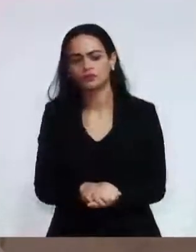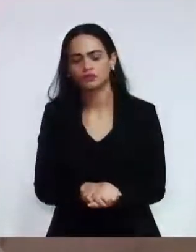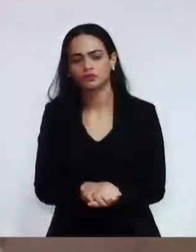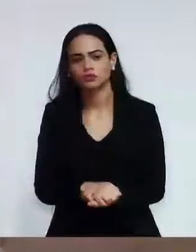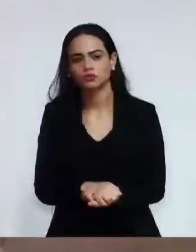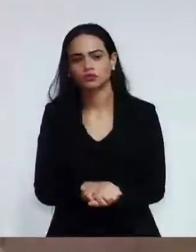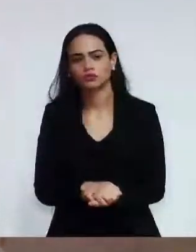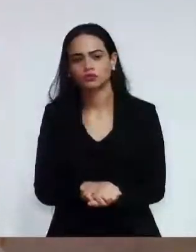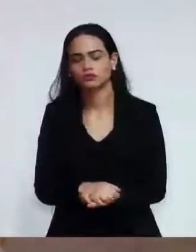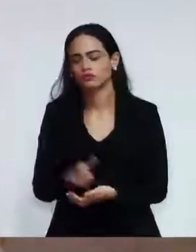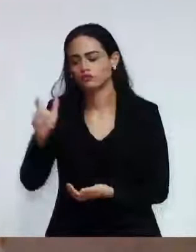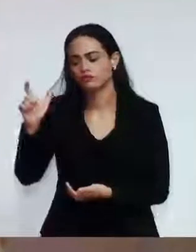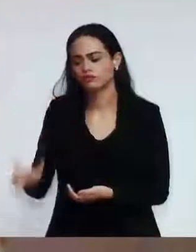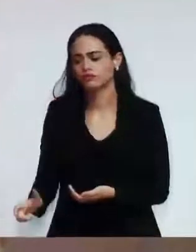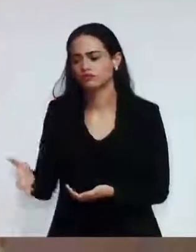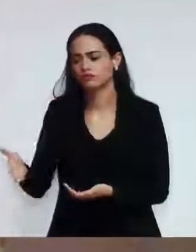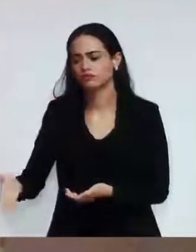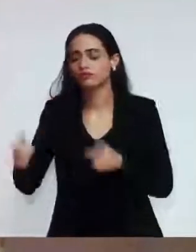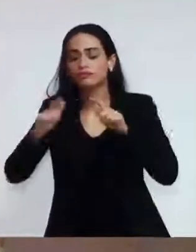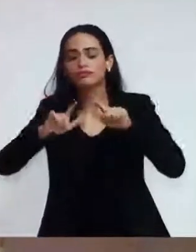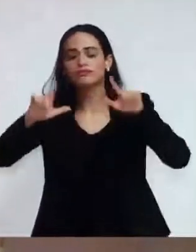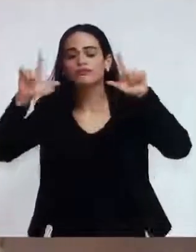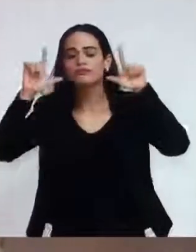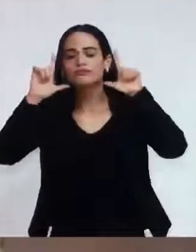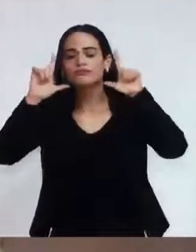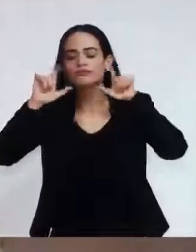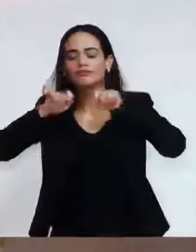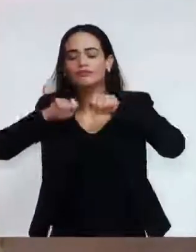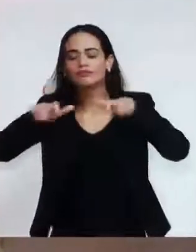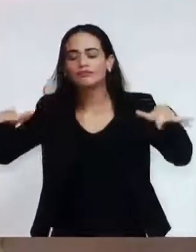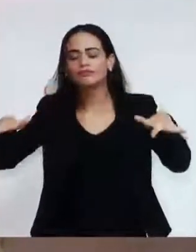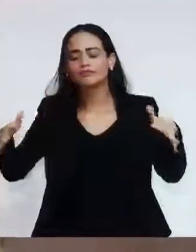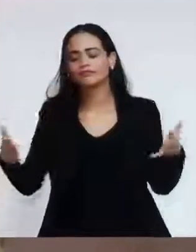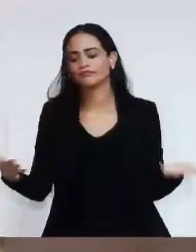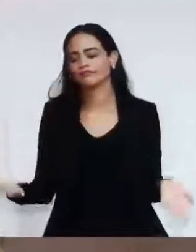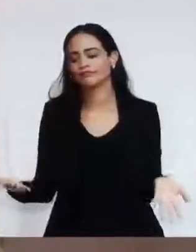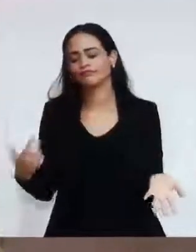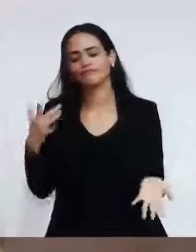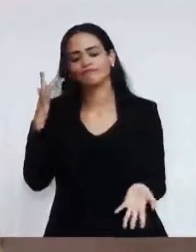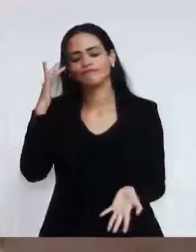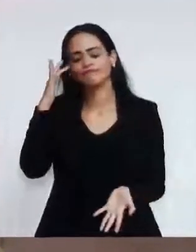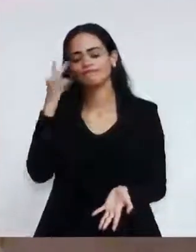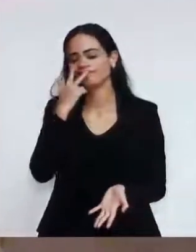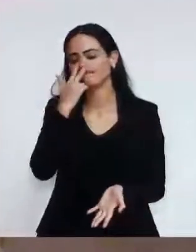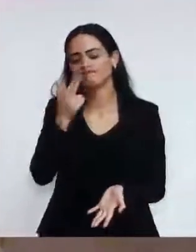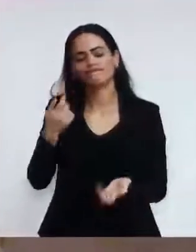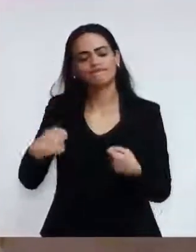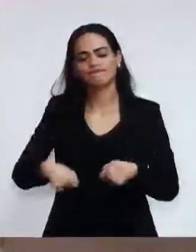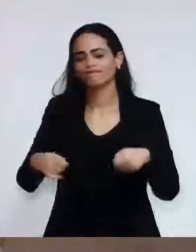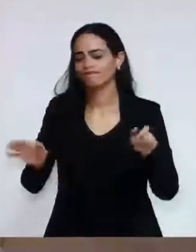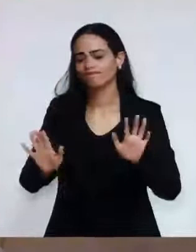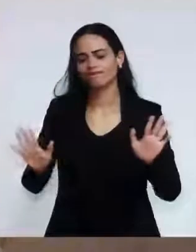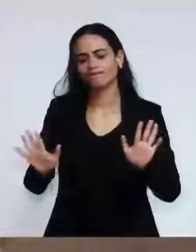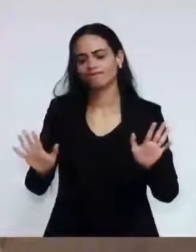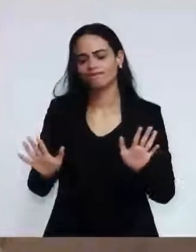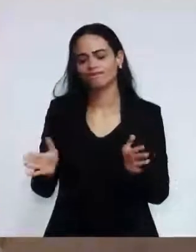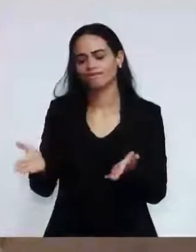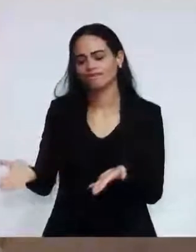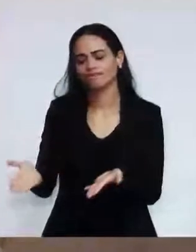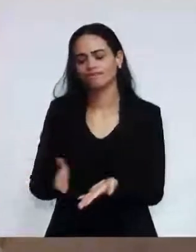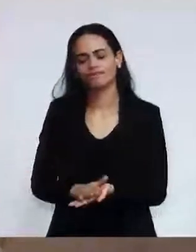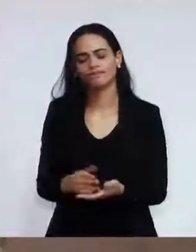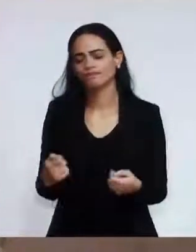denunciado, mas ter exposto a cara das pessoas. Eu acho que isso não... O senhor não precisa desse tipo de serviço.